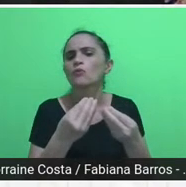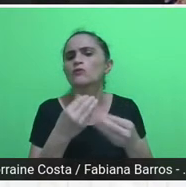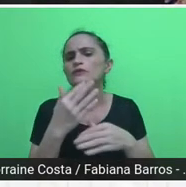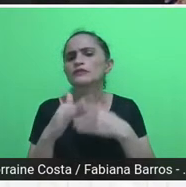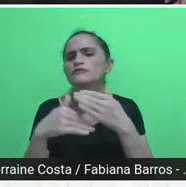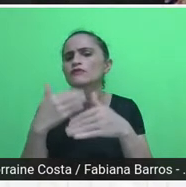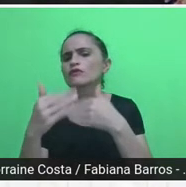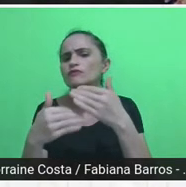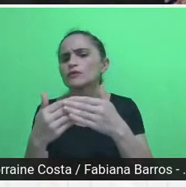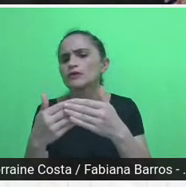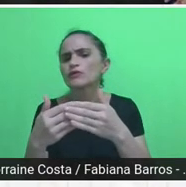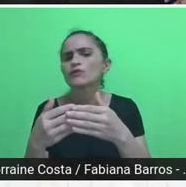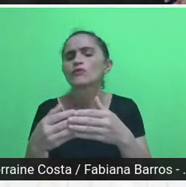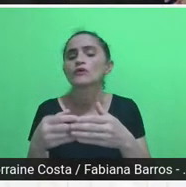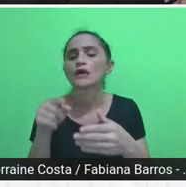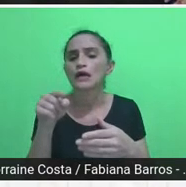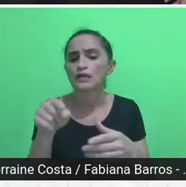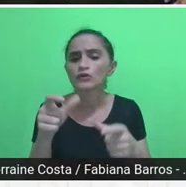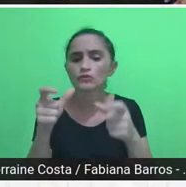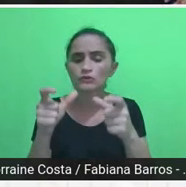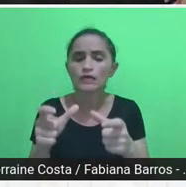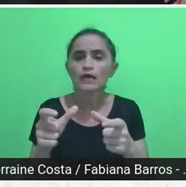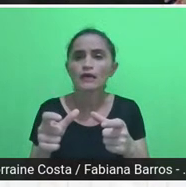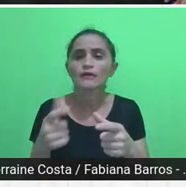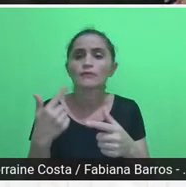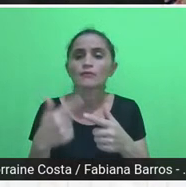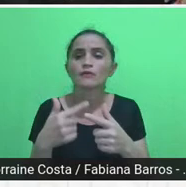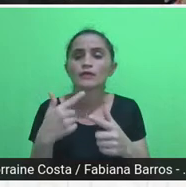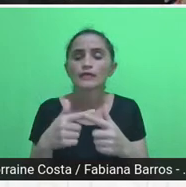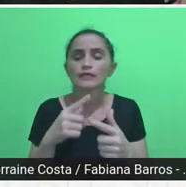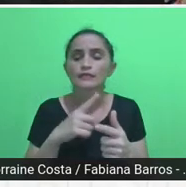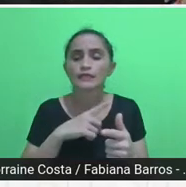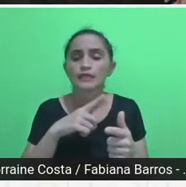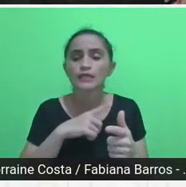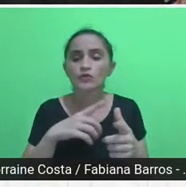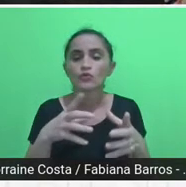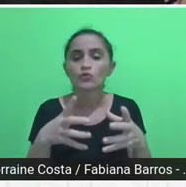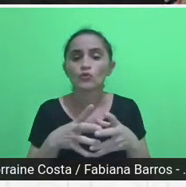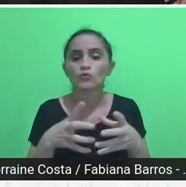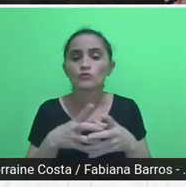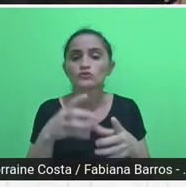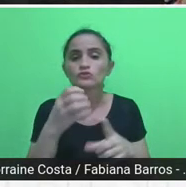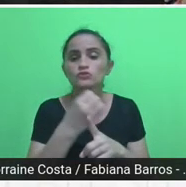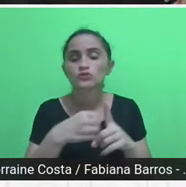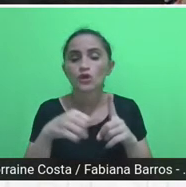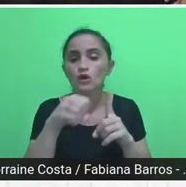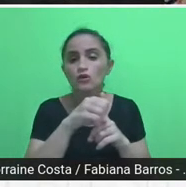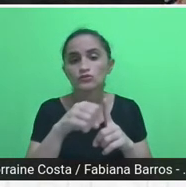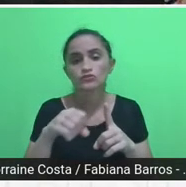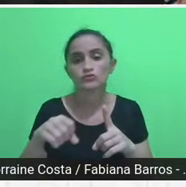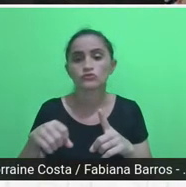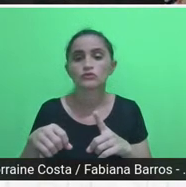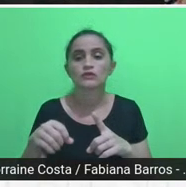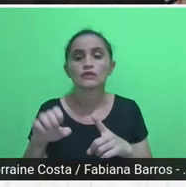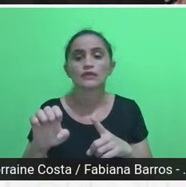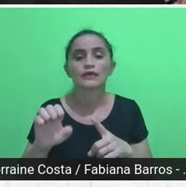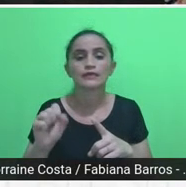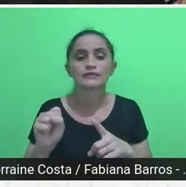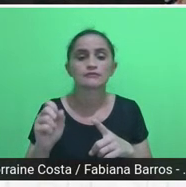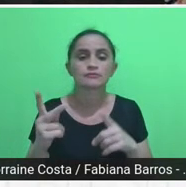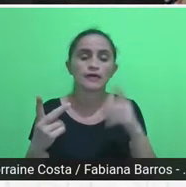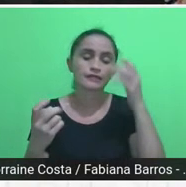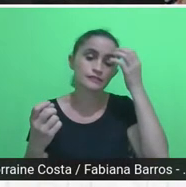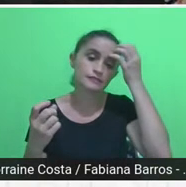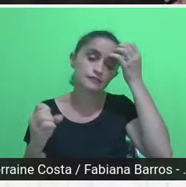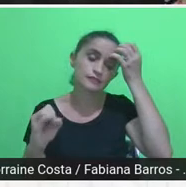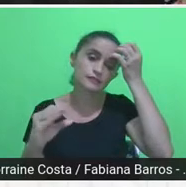-espacial, né, e é um documentário que está ficando muito interessante. Outro projeto que está sendo desenvolvido